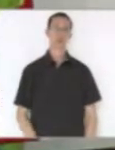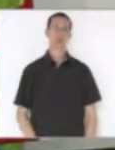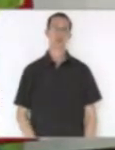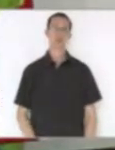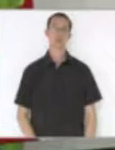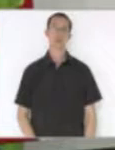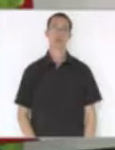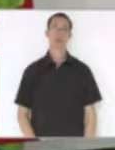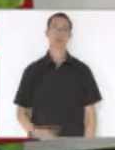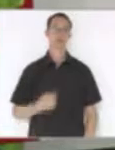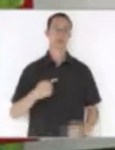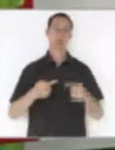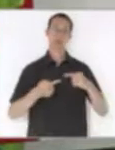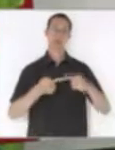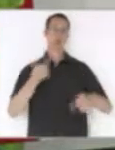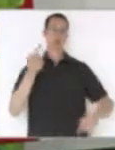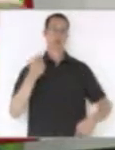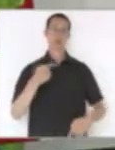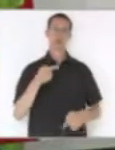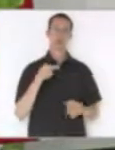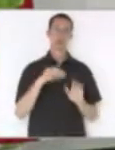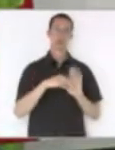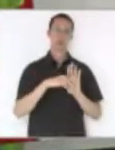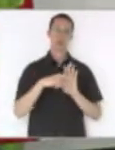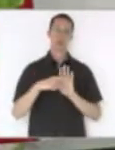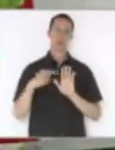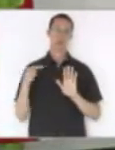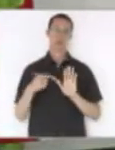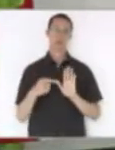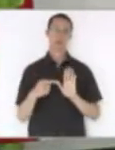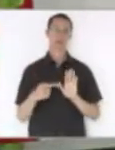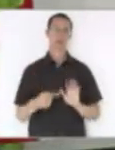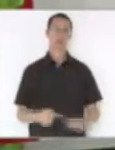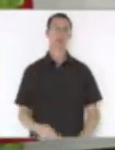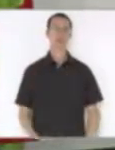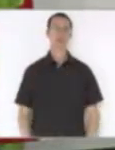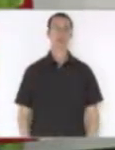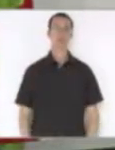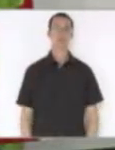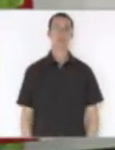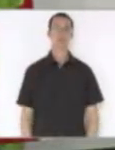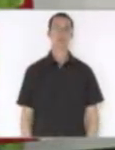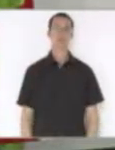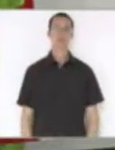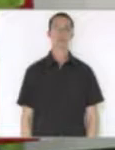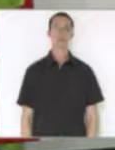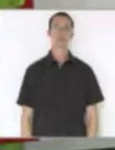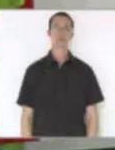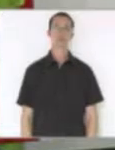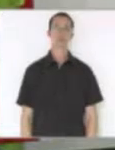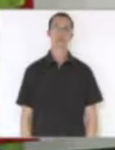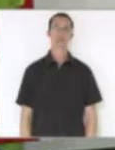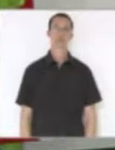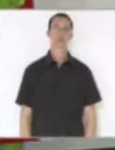concordo com esta medida provisória, que ela não deveria ser em seu objeto de medida provisória, não obedece os critérios,